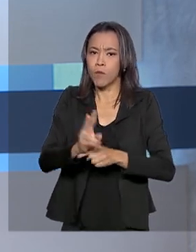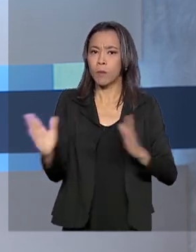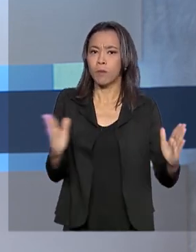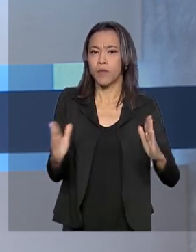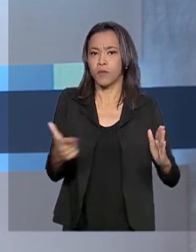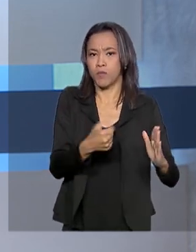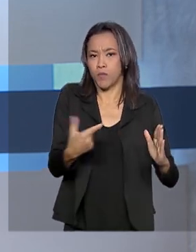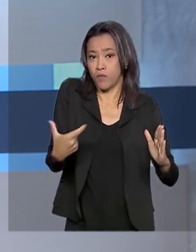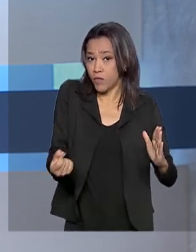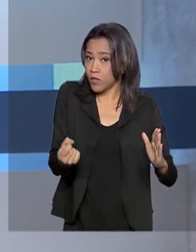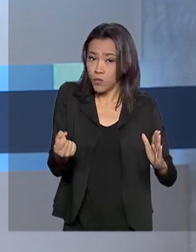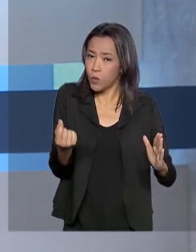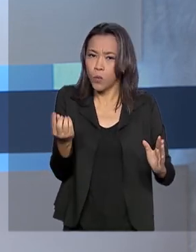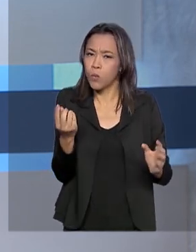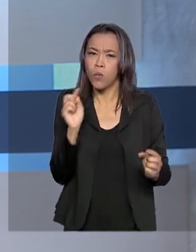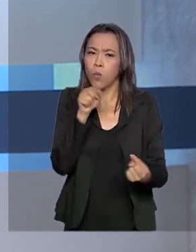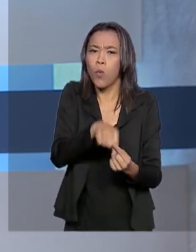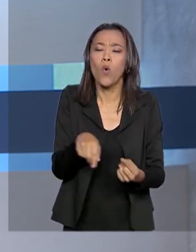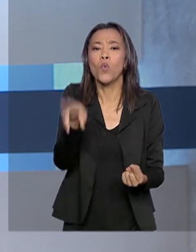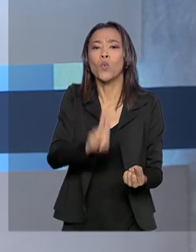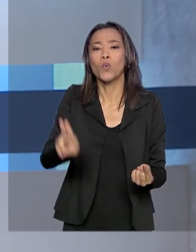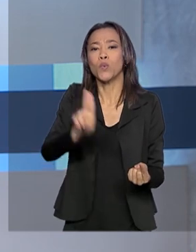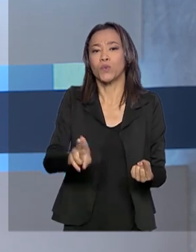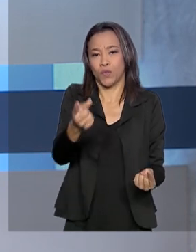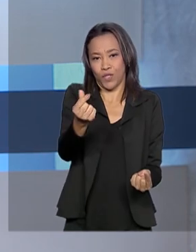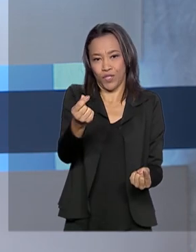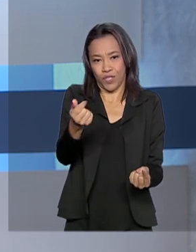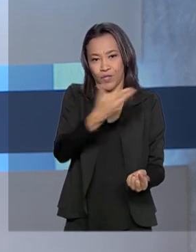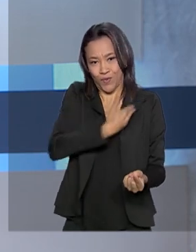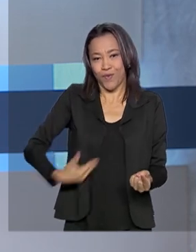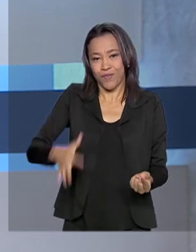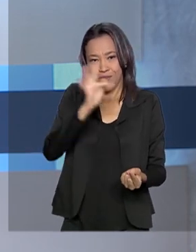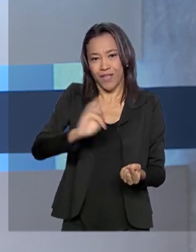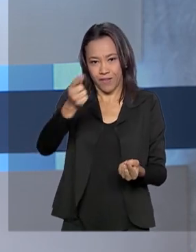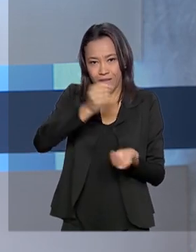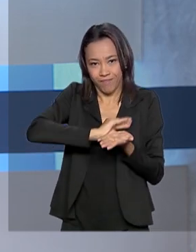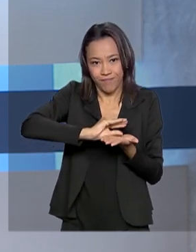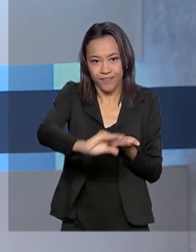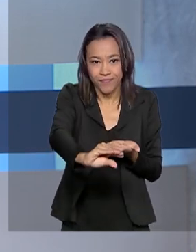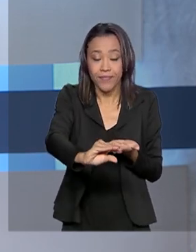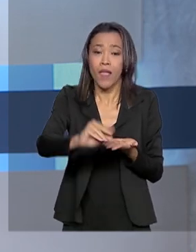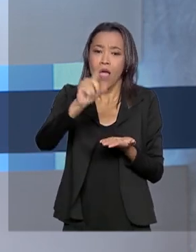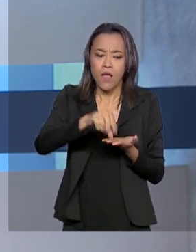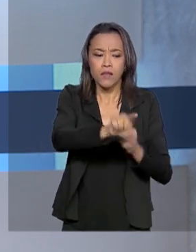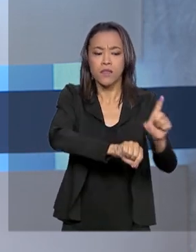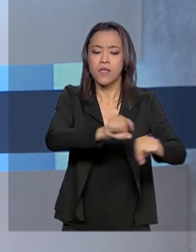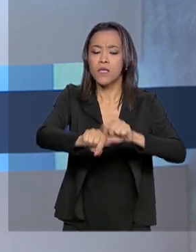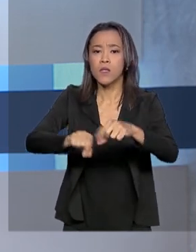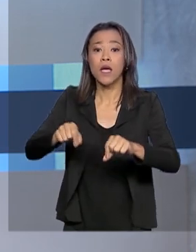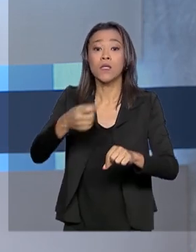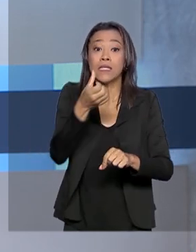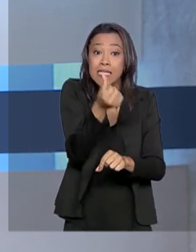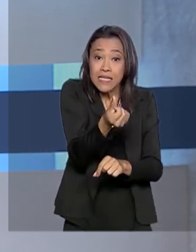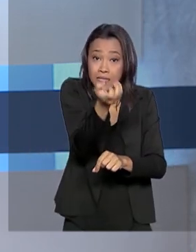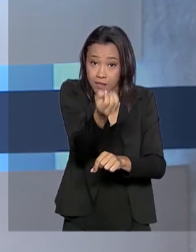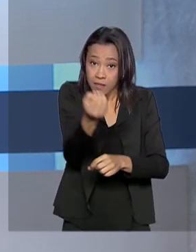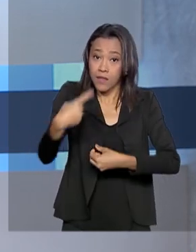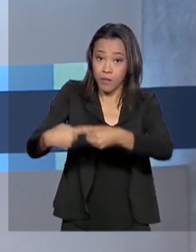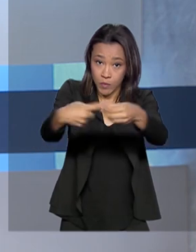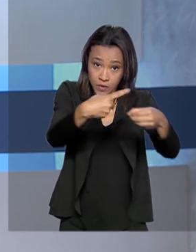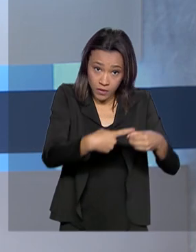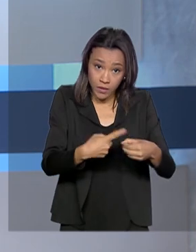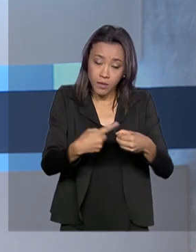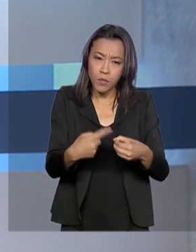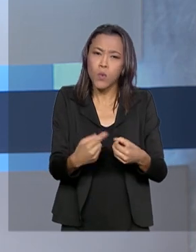aplicação de recursos repassados pela União para a execução de programas federais. Serão selecionados 60 municípios com